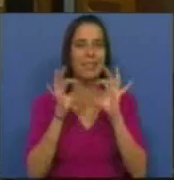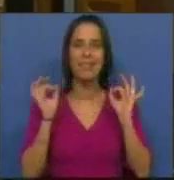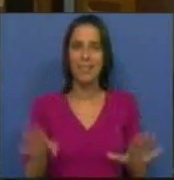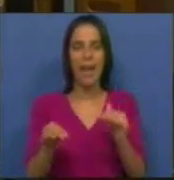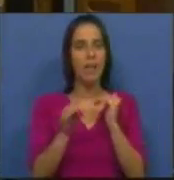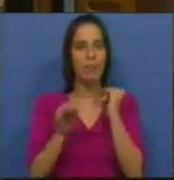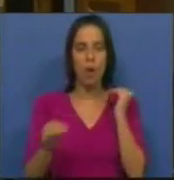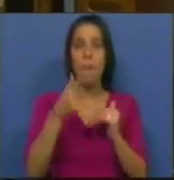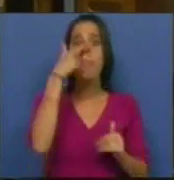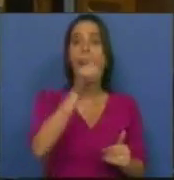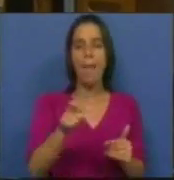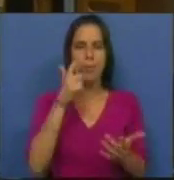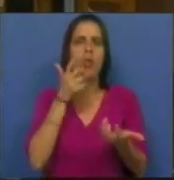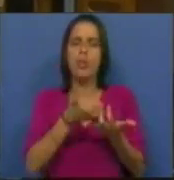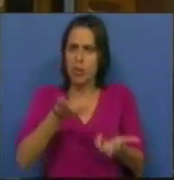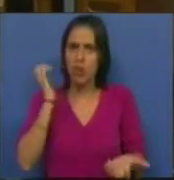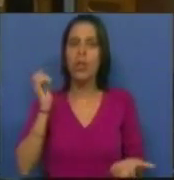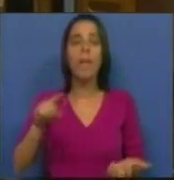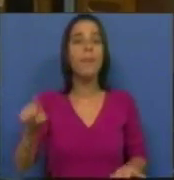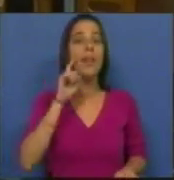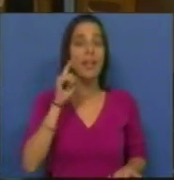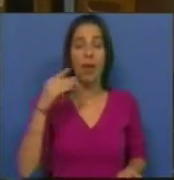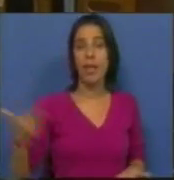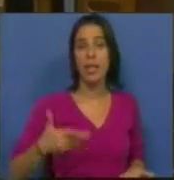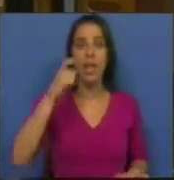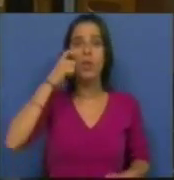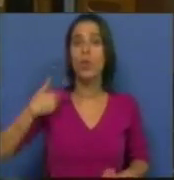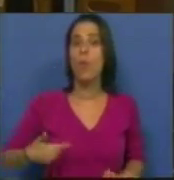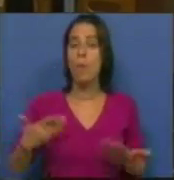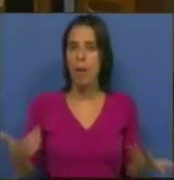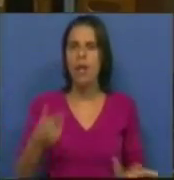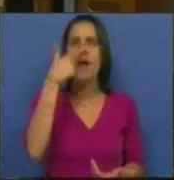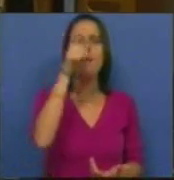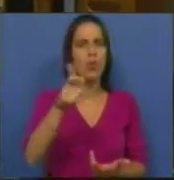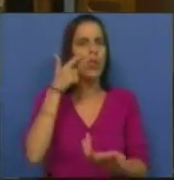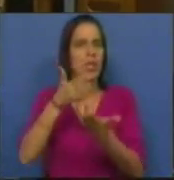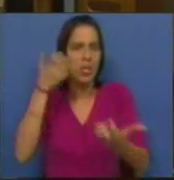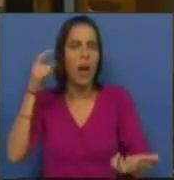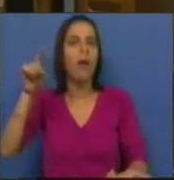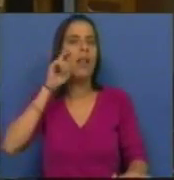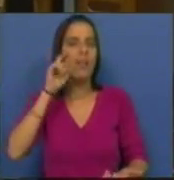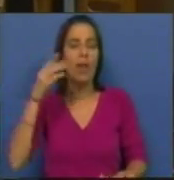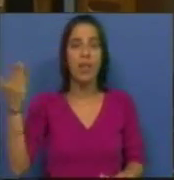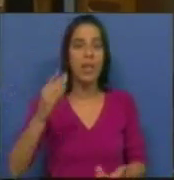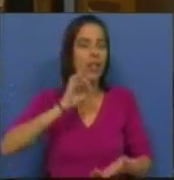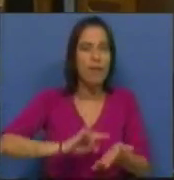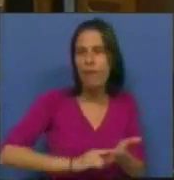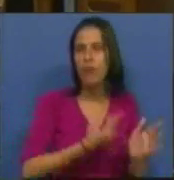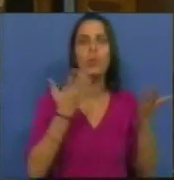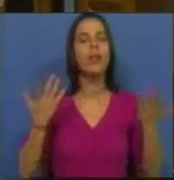porque há pessoas que se destacam na defesa dos direitos humanos, pessoas que se destacam na defesa dos direitos